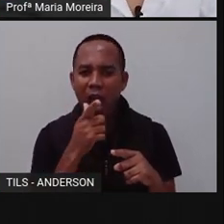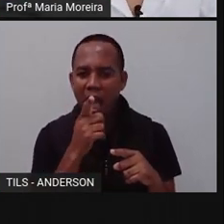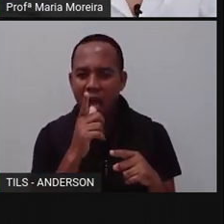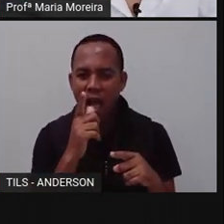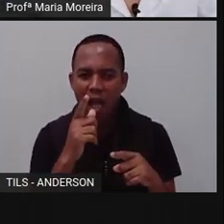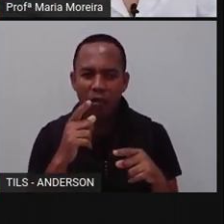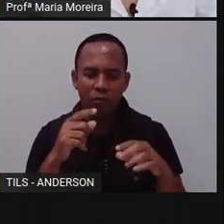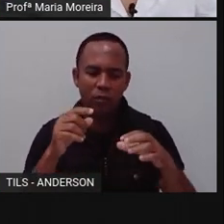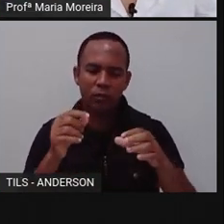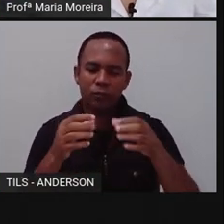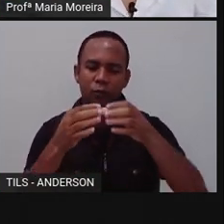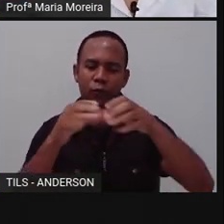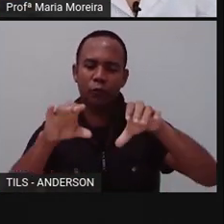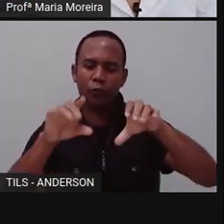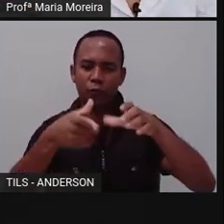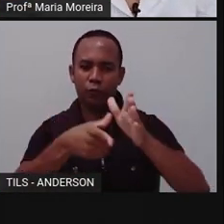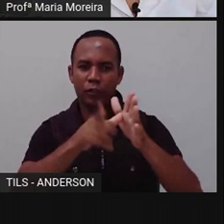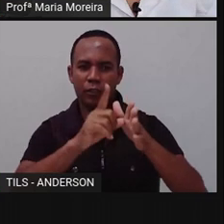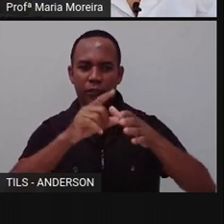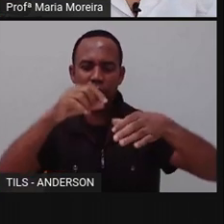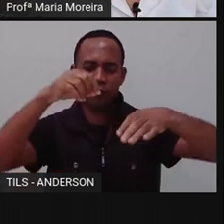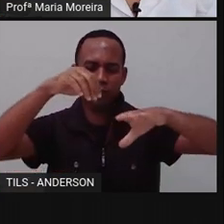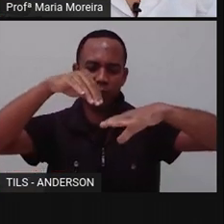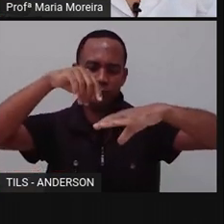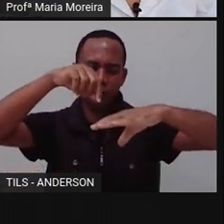Submesa. Então, ela põe o ovo, né? Aqui.